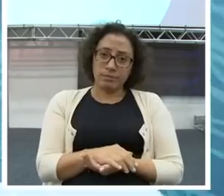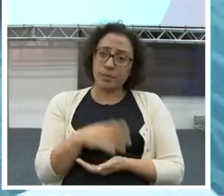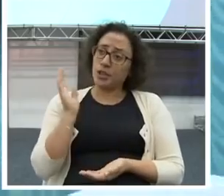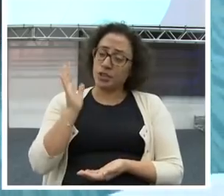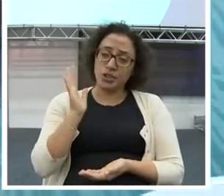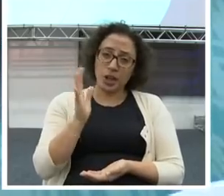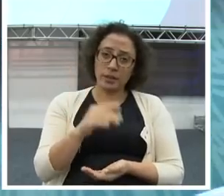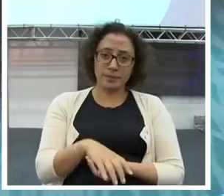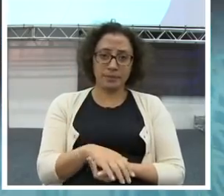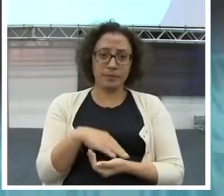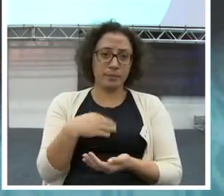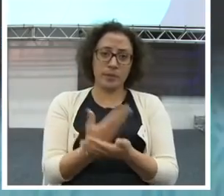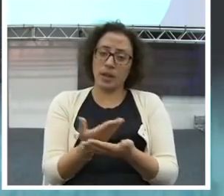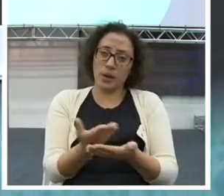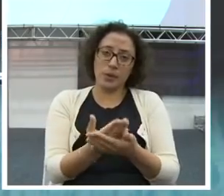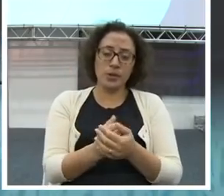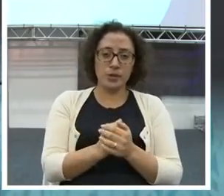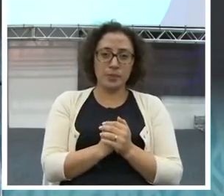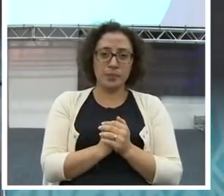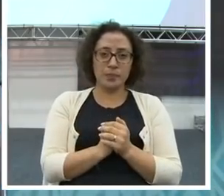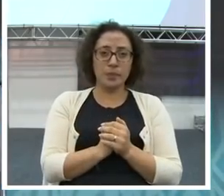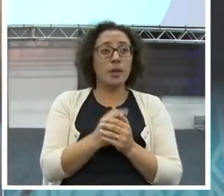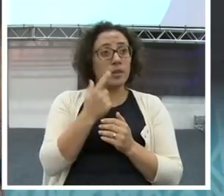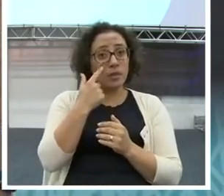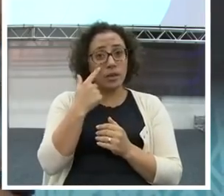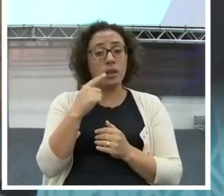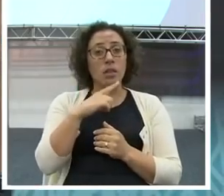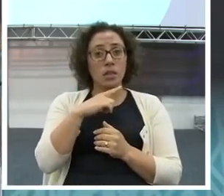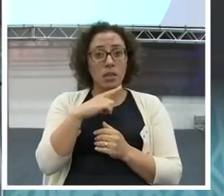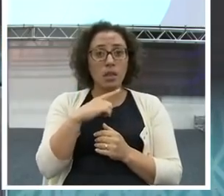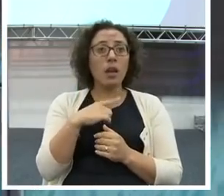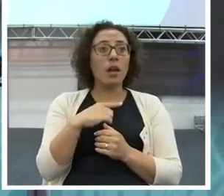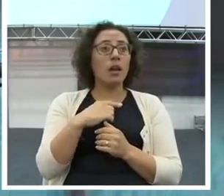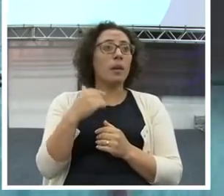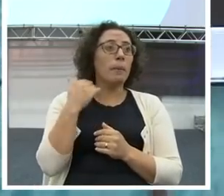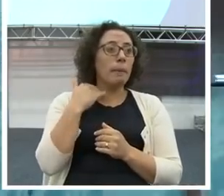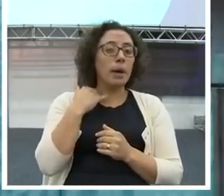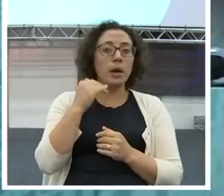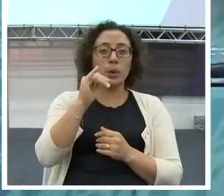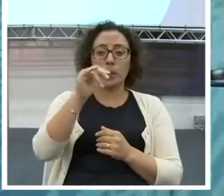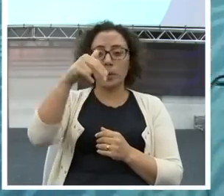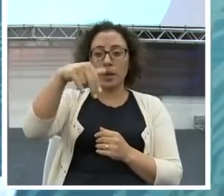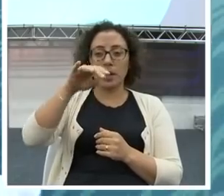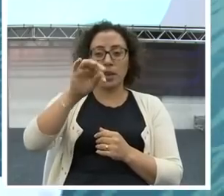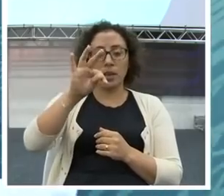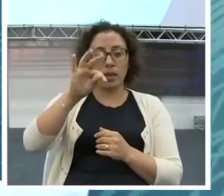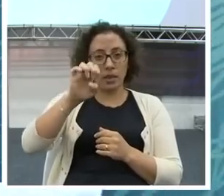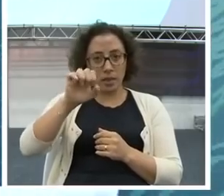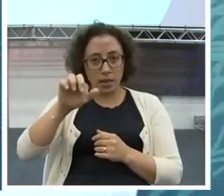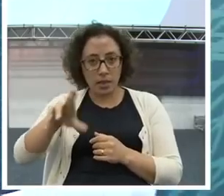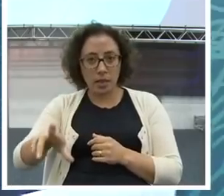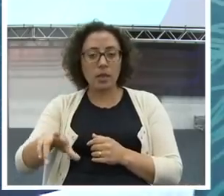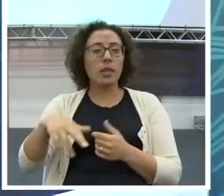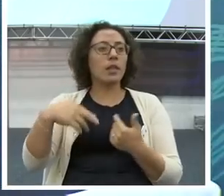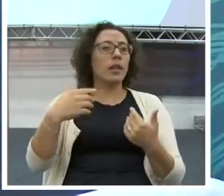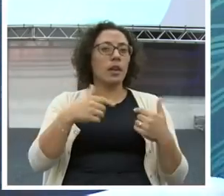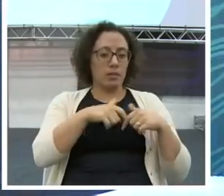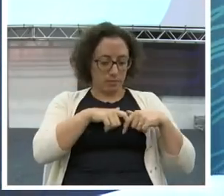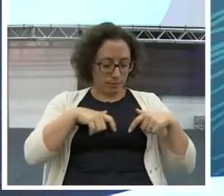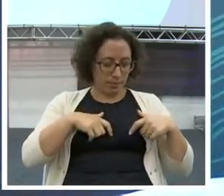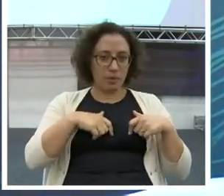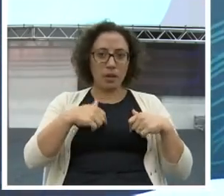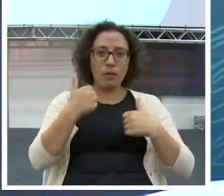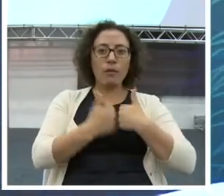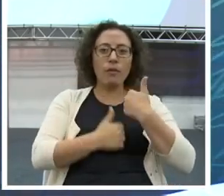Você vê. Tem banco Inter na camisa do São Paulo. Tem Cicóbio do Atlético Mineiro. Tem um